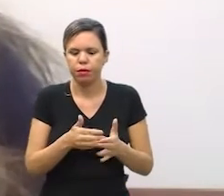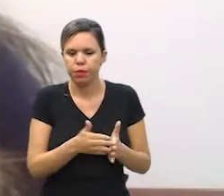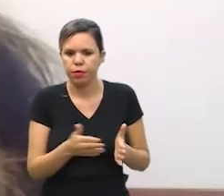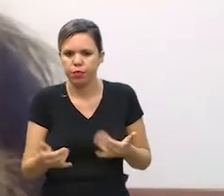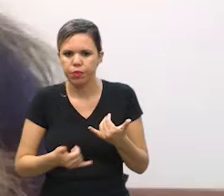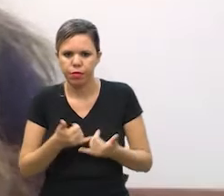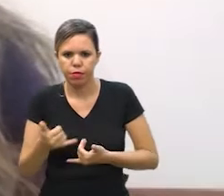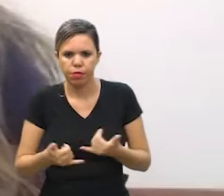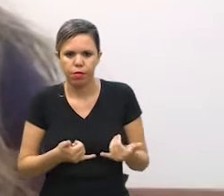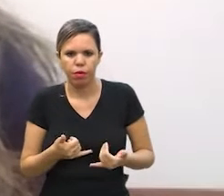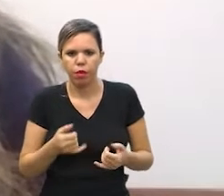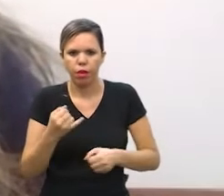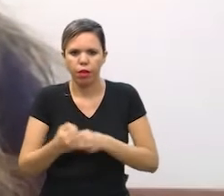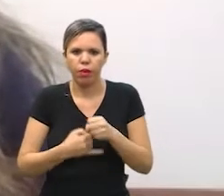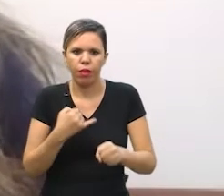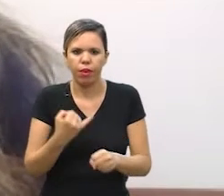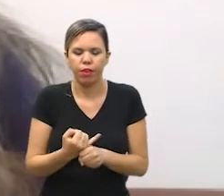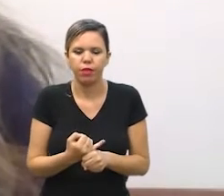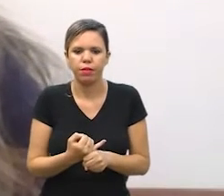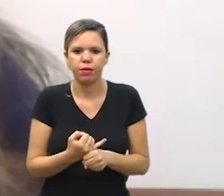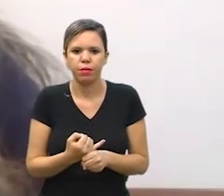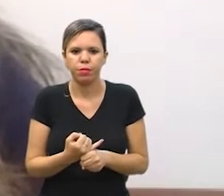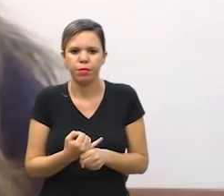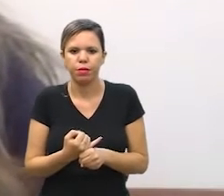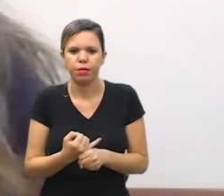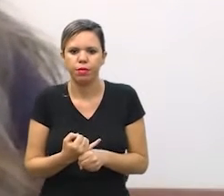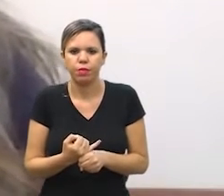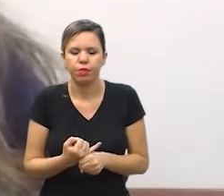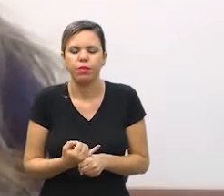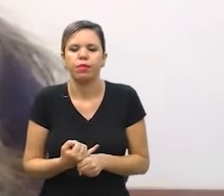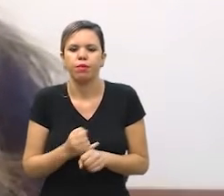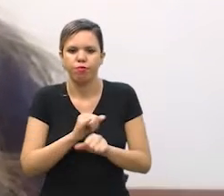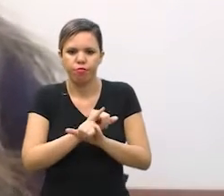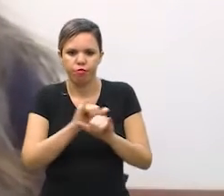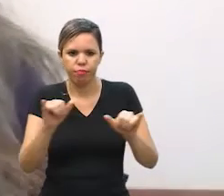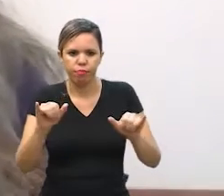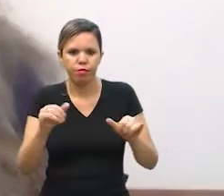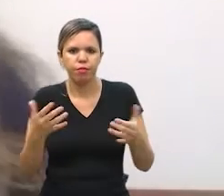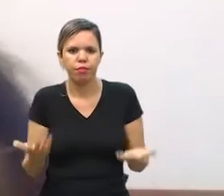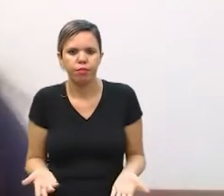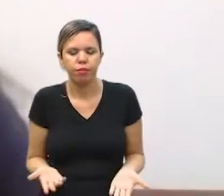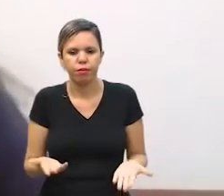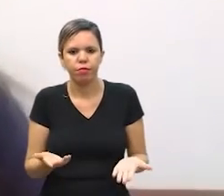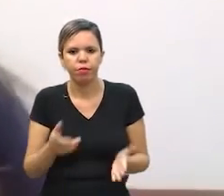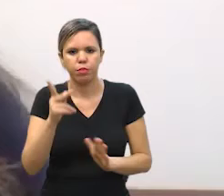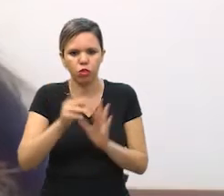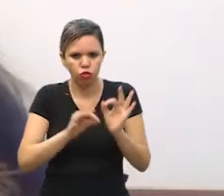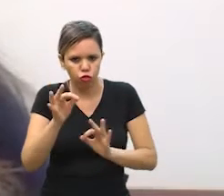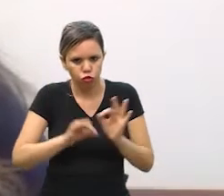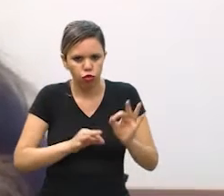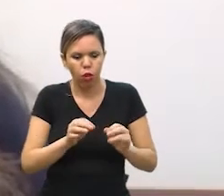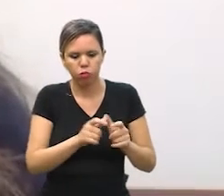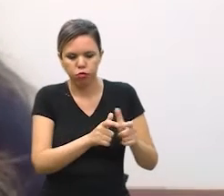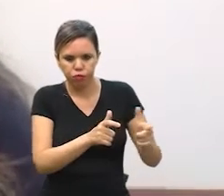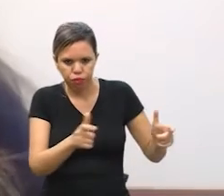eu brinco que a nossa primeira plataforma foram carretas né a primeira foi uma tenda de campanha que virou carreta o projeto foi crescendo e a gente sempre